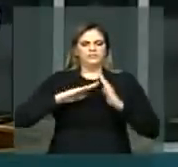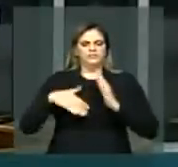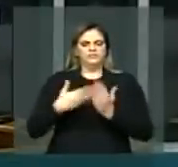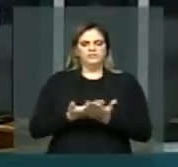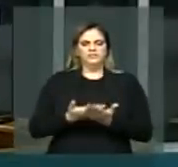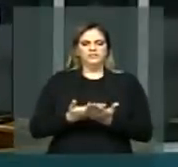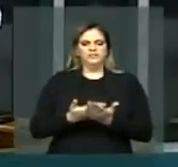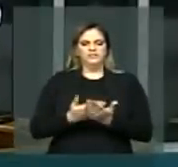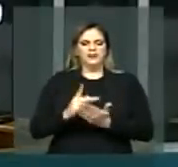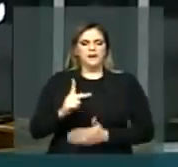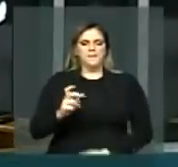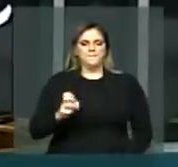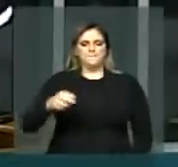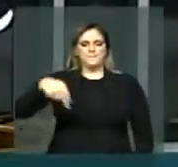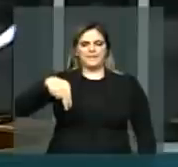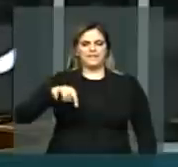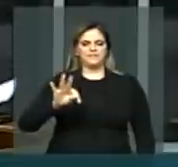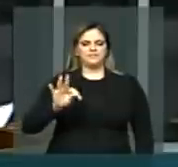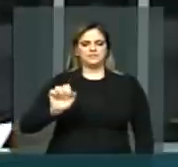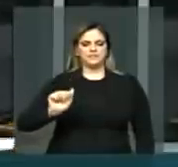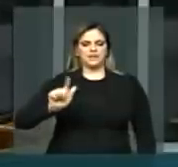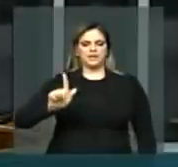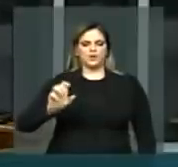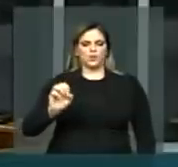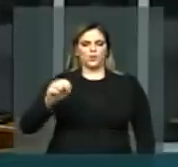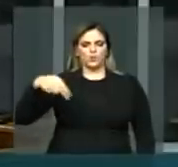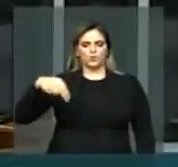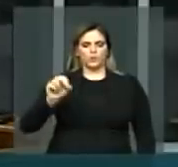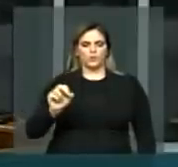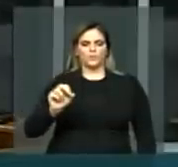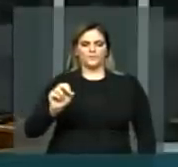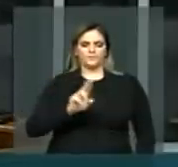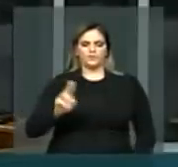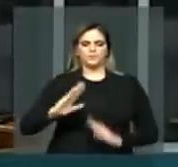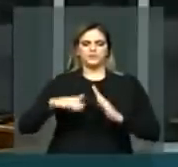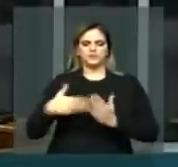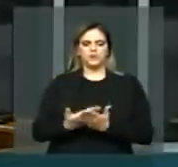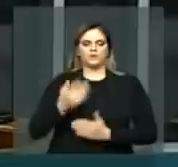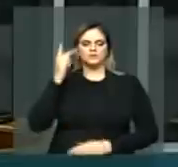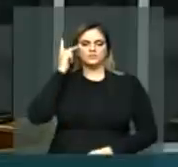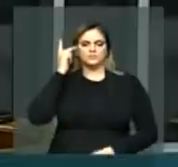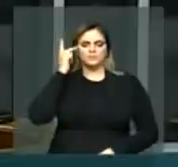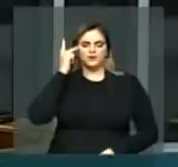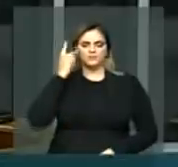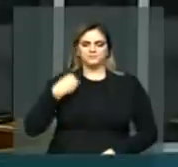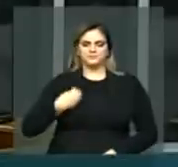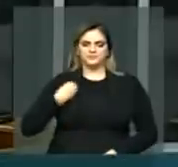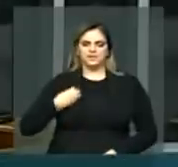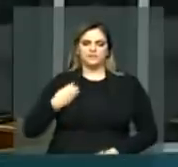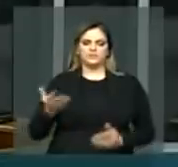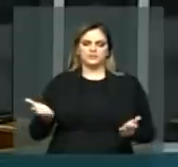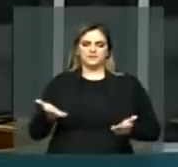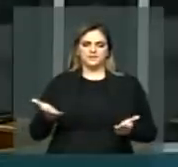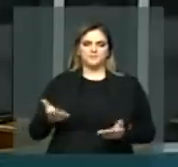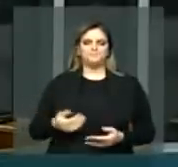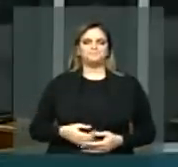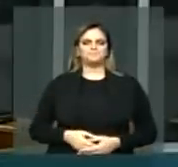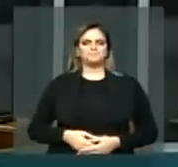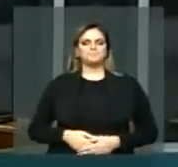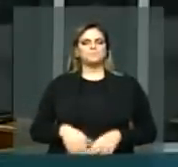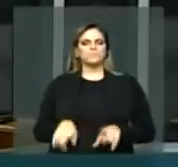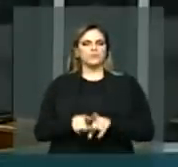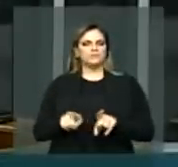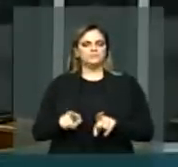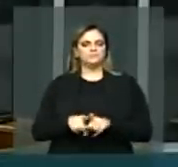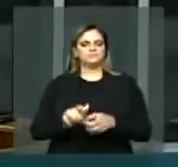Pentágono de São Paulo, que aqui estão presentes, assim como